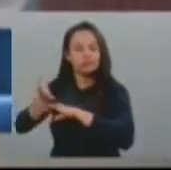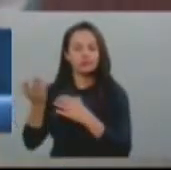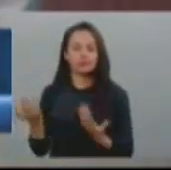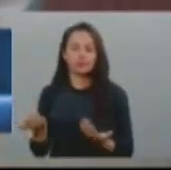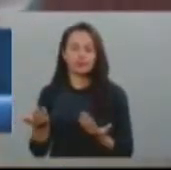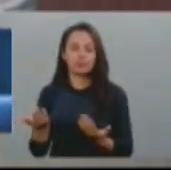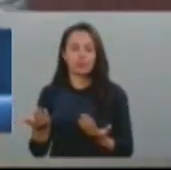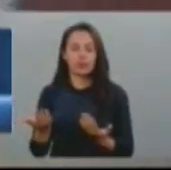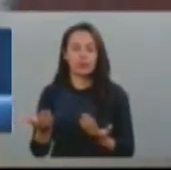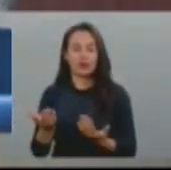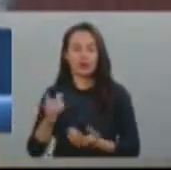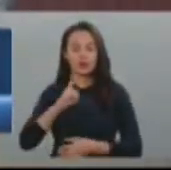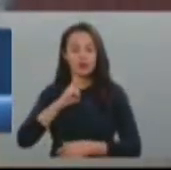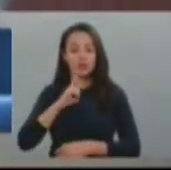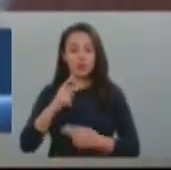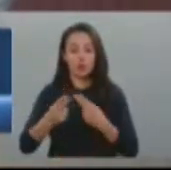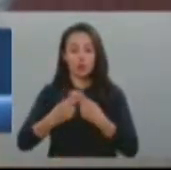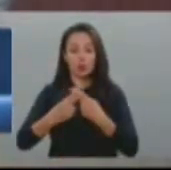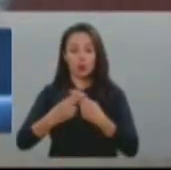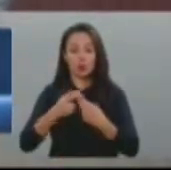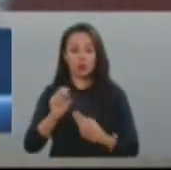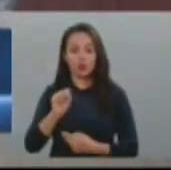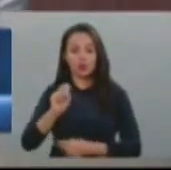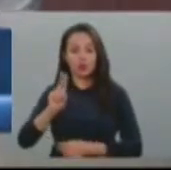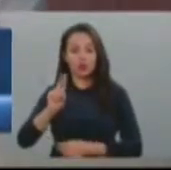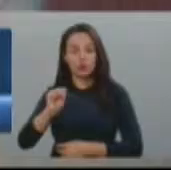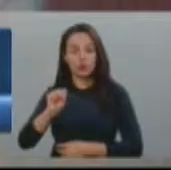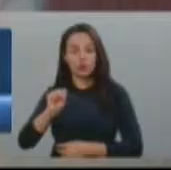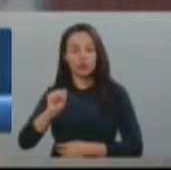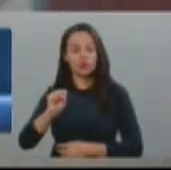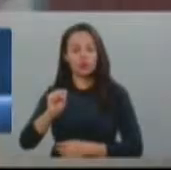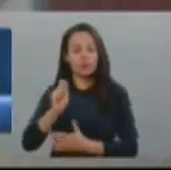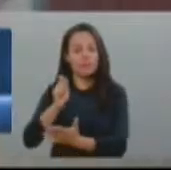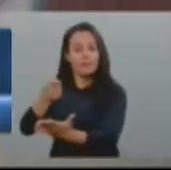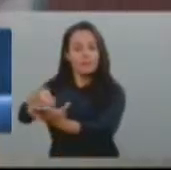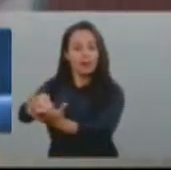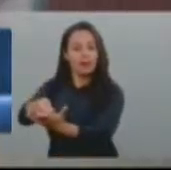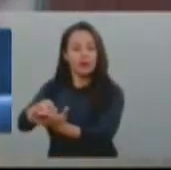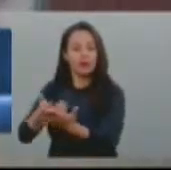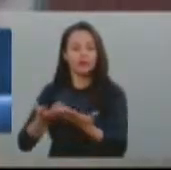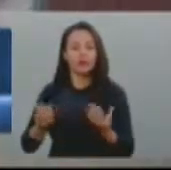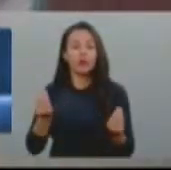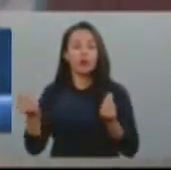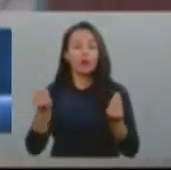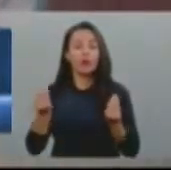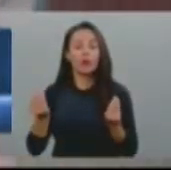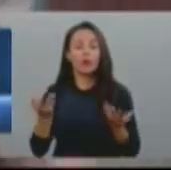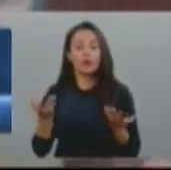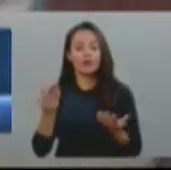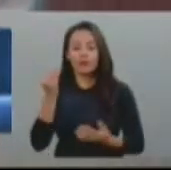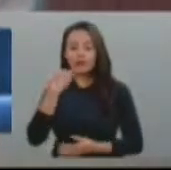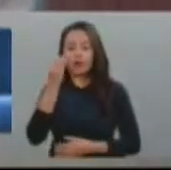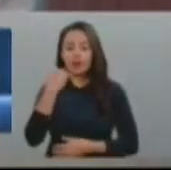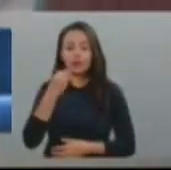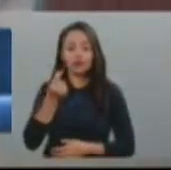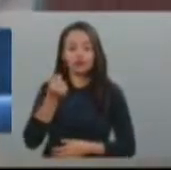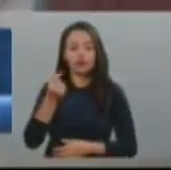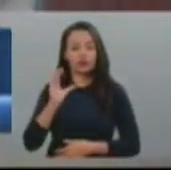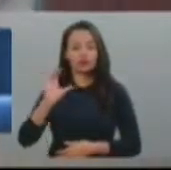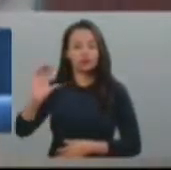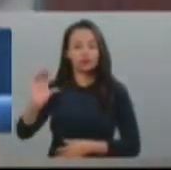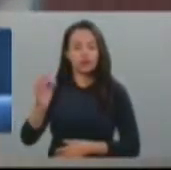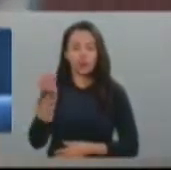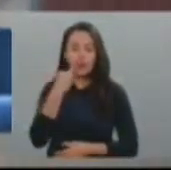diárias pagas pelo SUS são irrisórias e são insuficientes para cobrir as despesas e o custo diário por